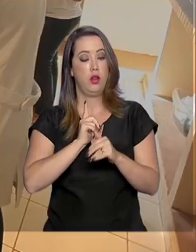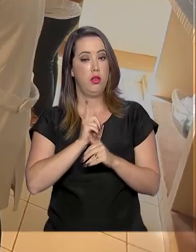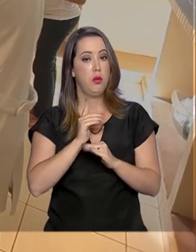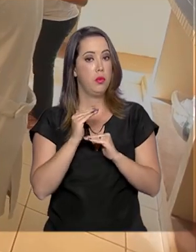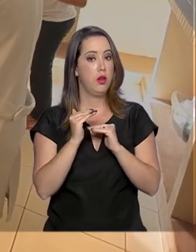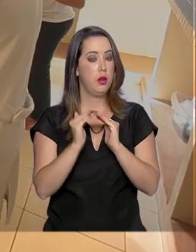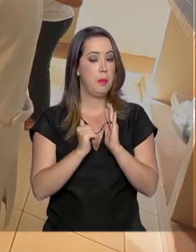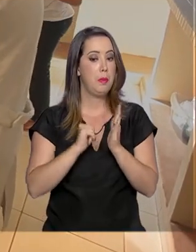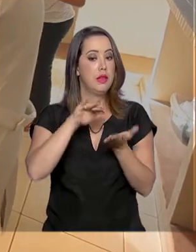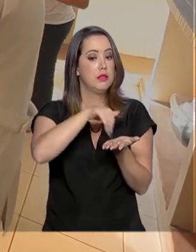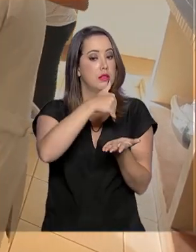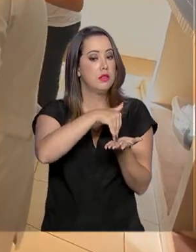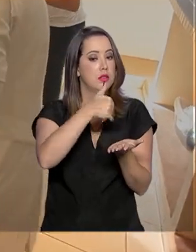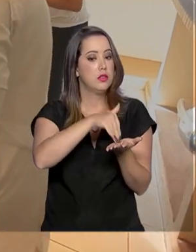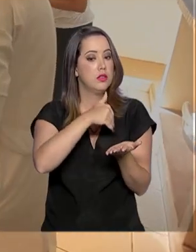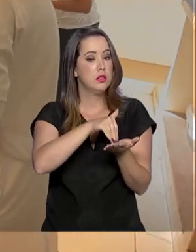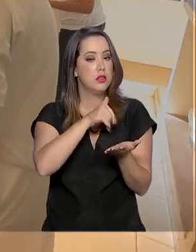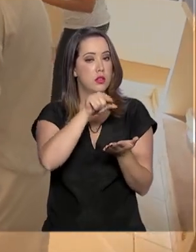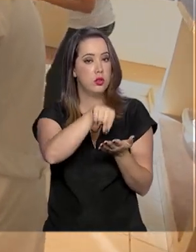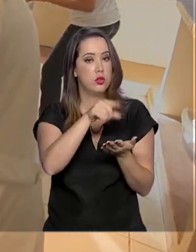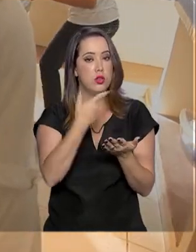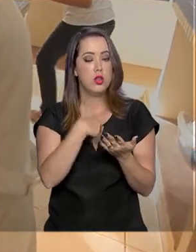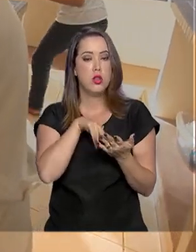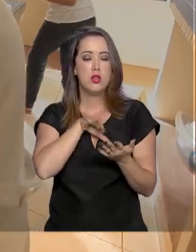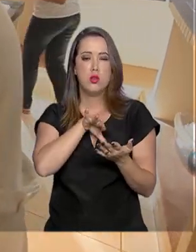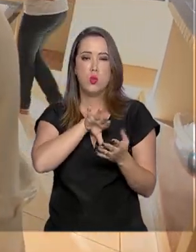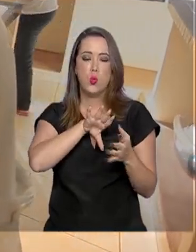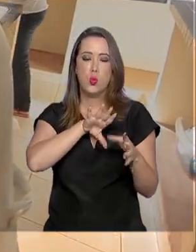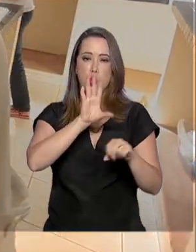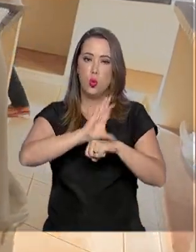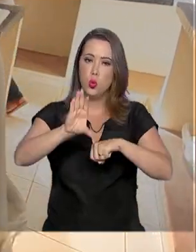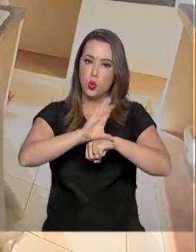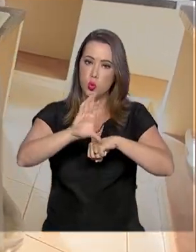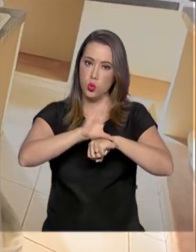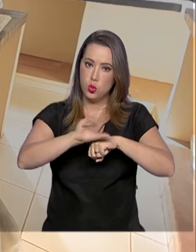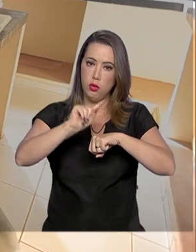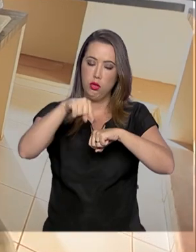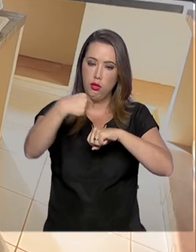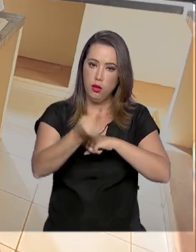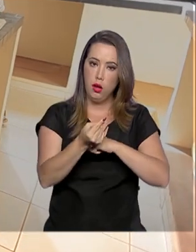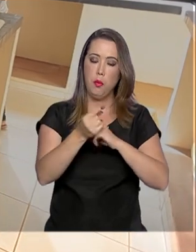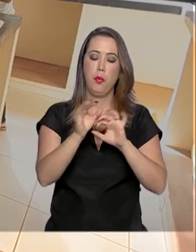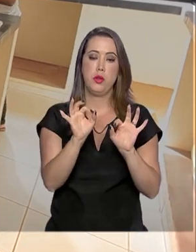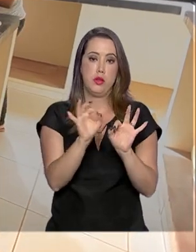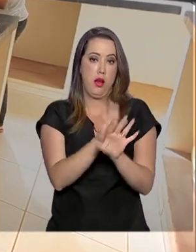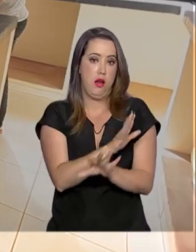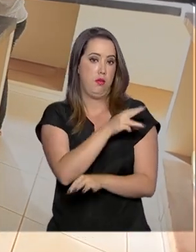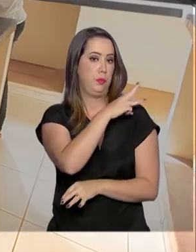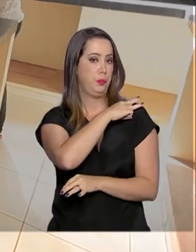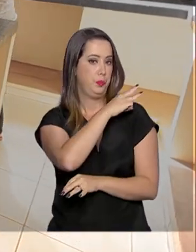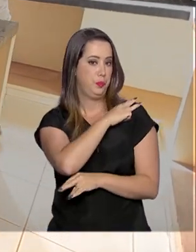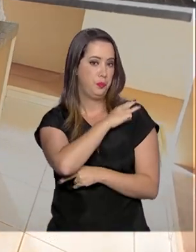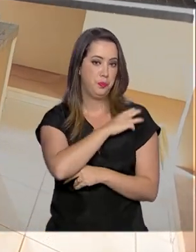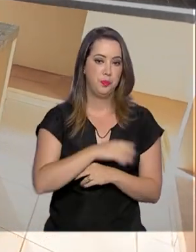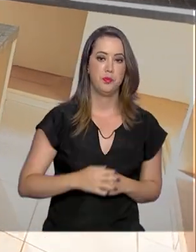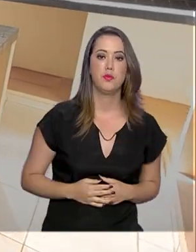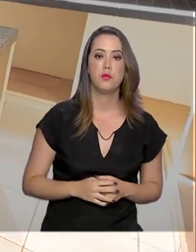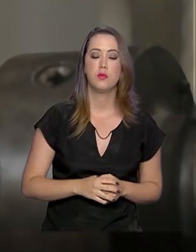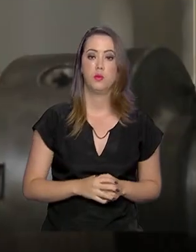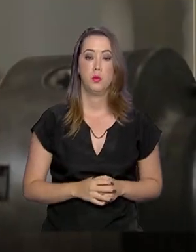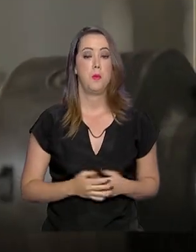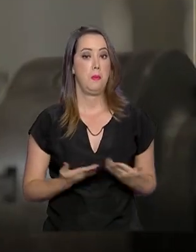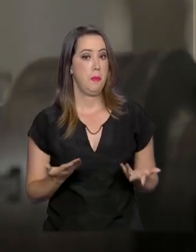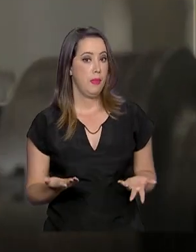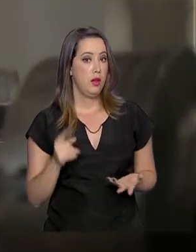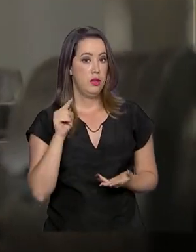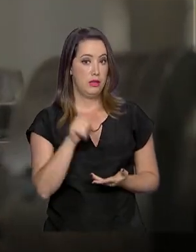aumento de matrículas na formação subsequente, que é quando o aluno começa a fazer o curso depois que termina o ensino médio.